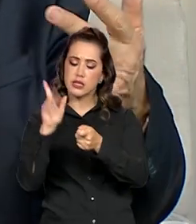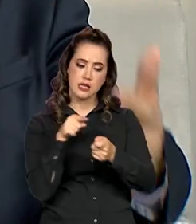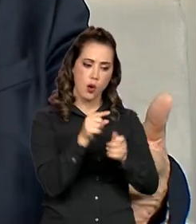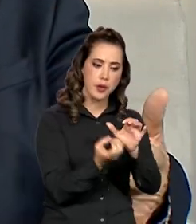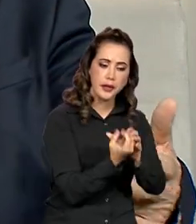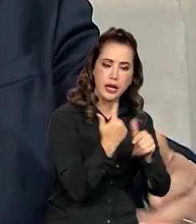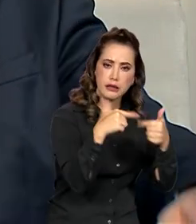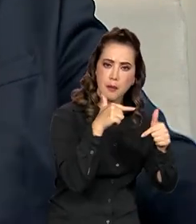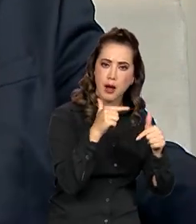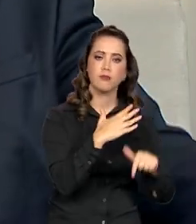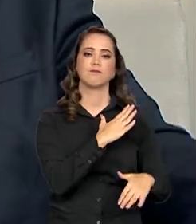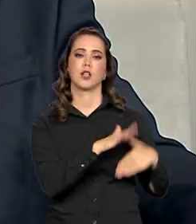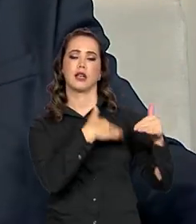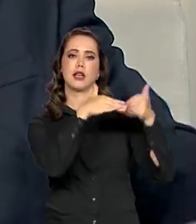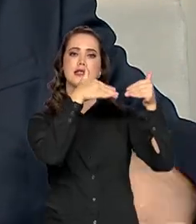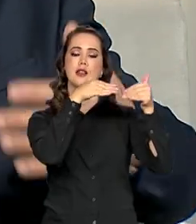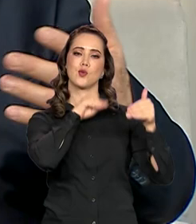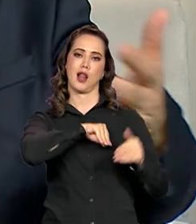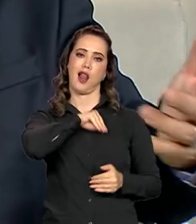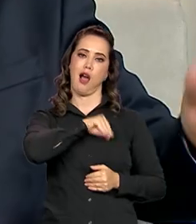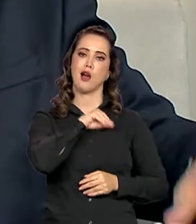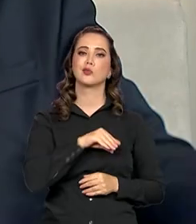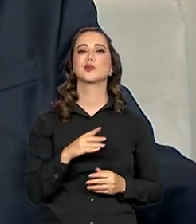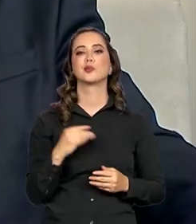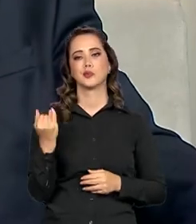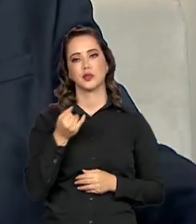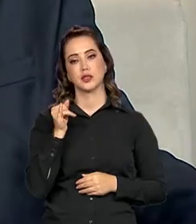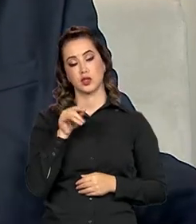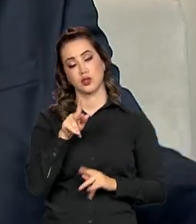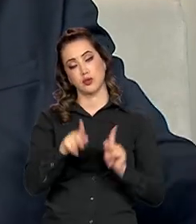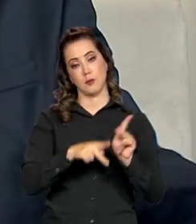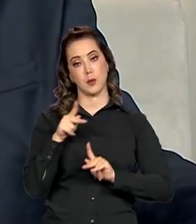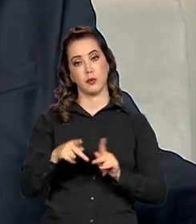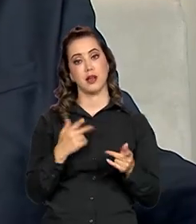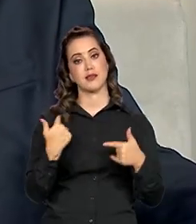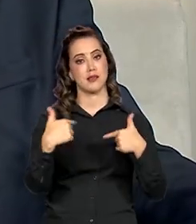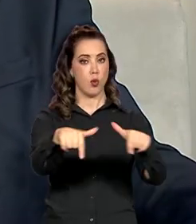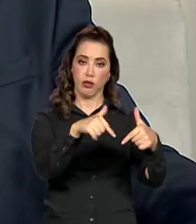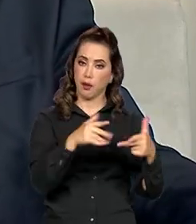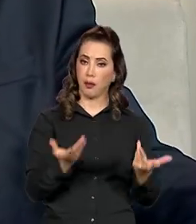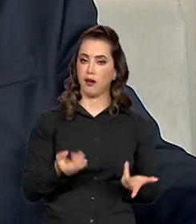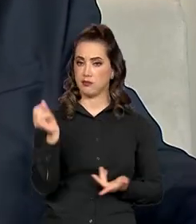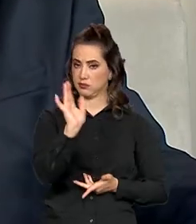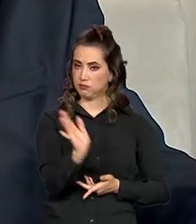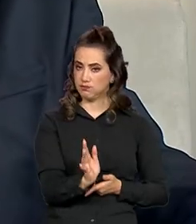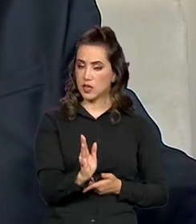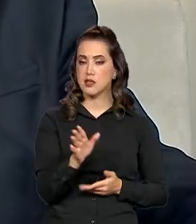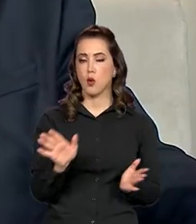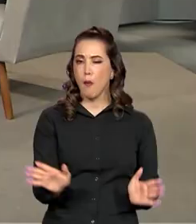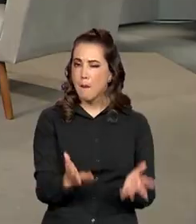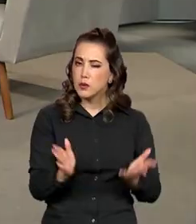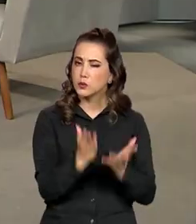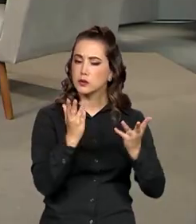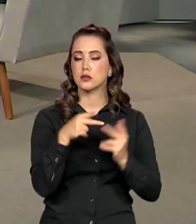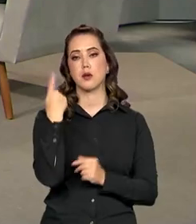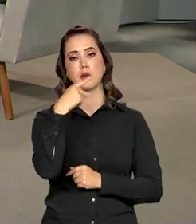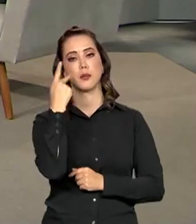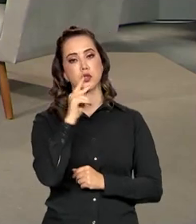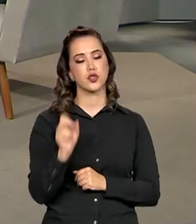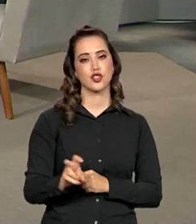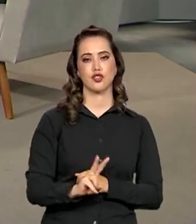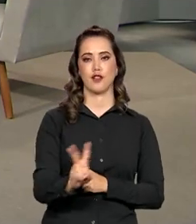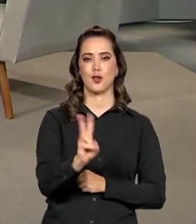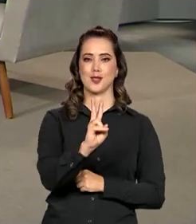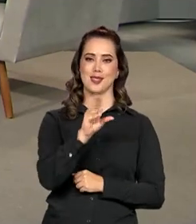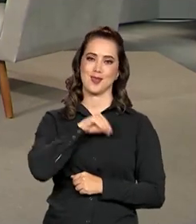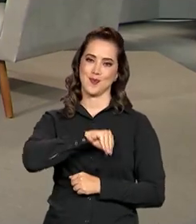empregos e crescer a renda, crescer a massa salarial dos trabalhadores do Brasil inteiro, impulsionado pela política de valorização